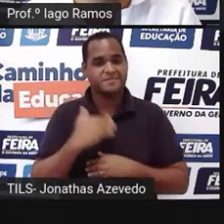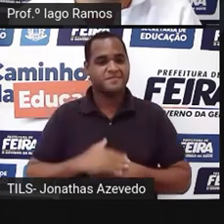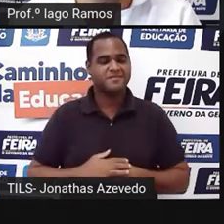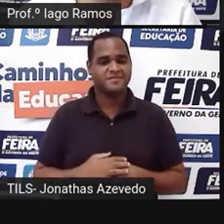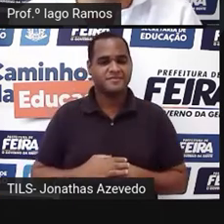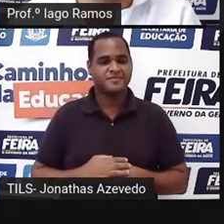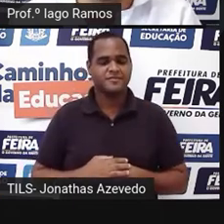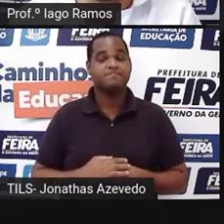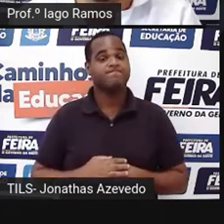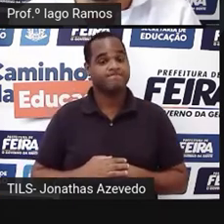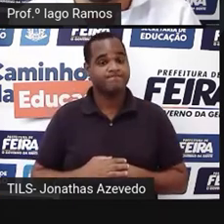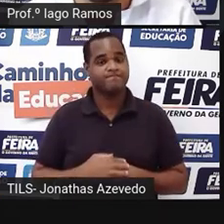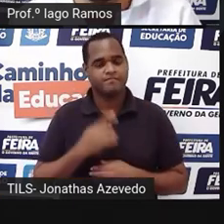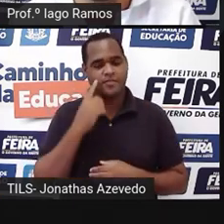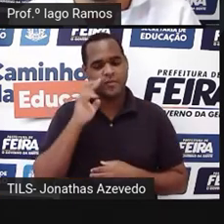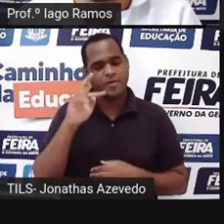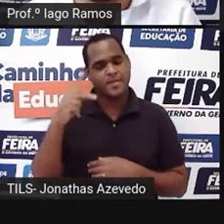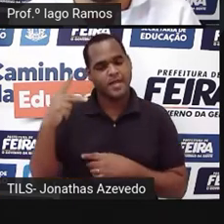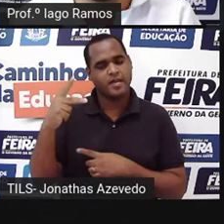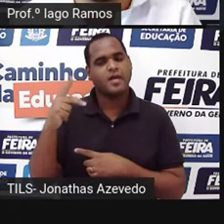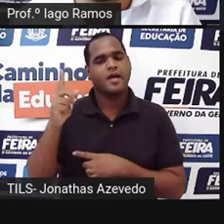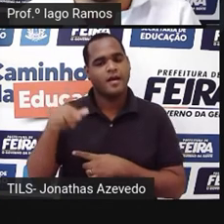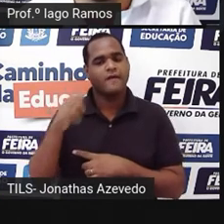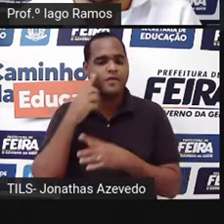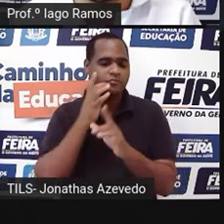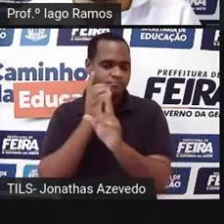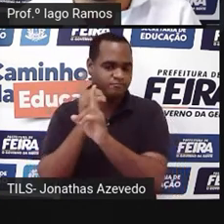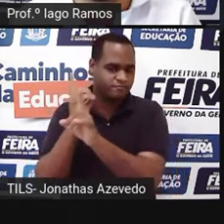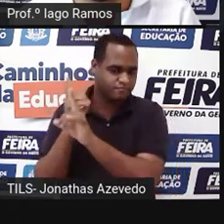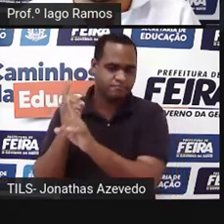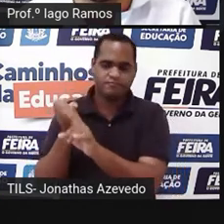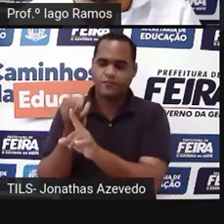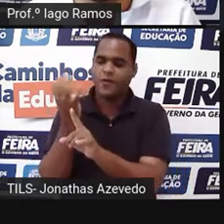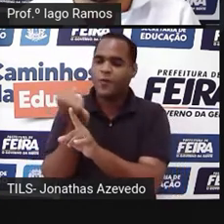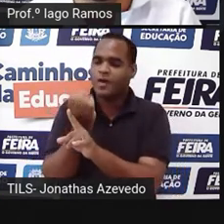E aí, com o teorema de Pitágoras, eu acho a medida desse lado,